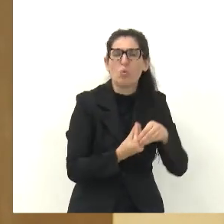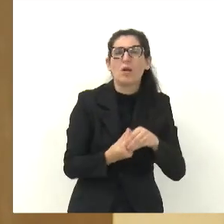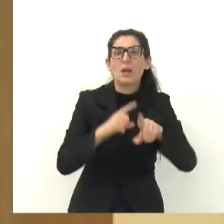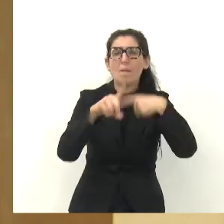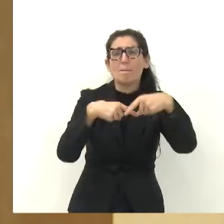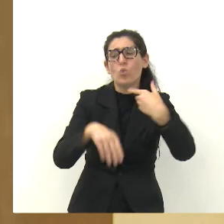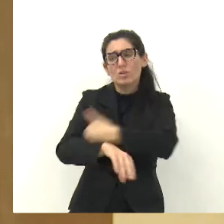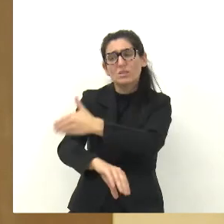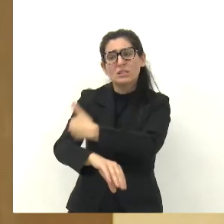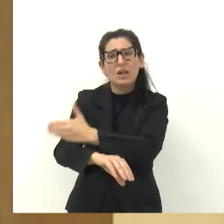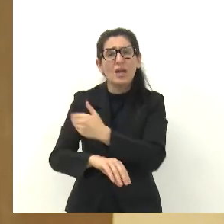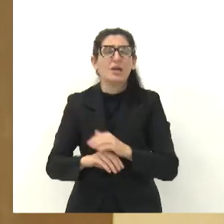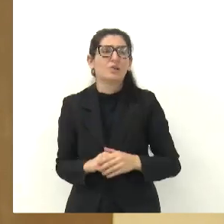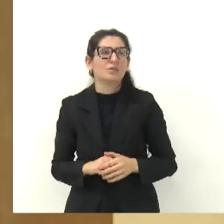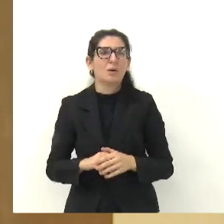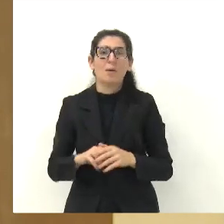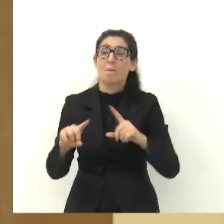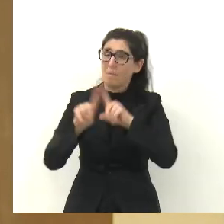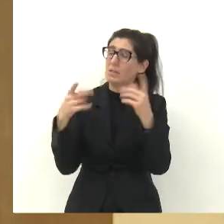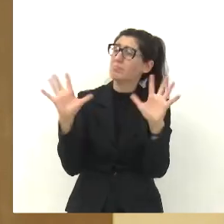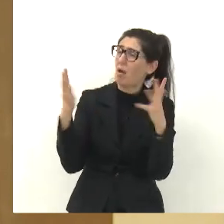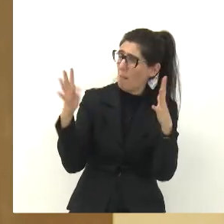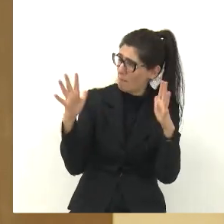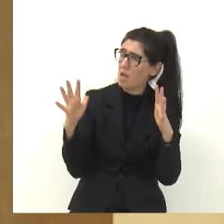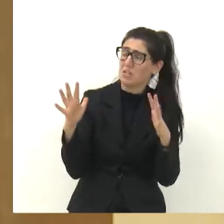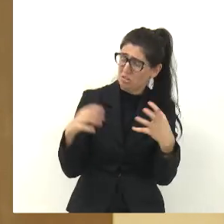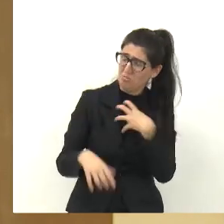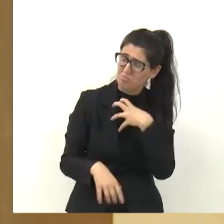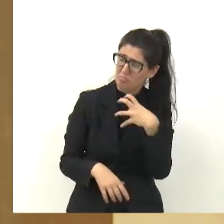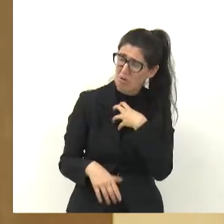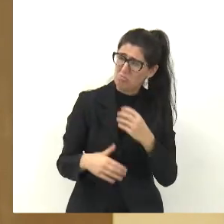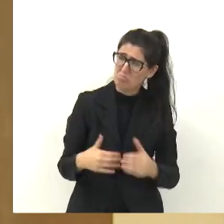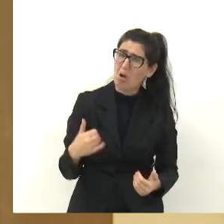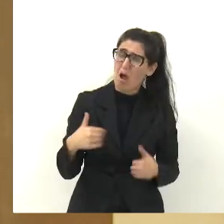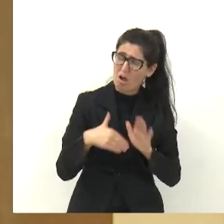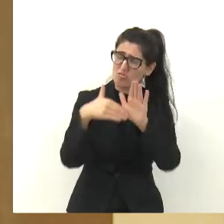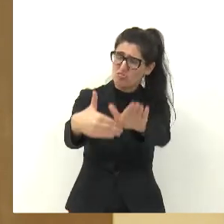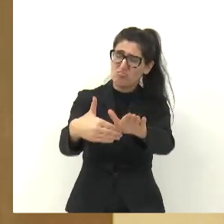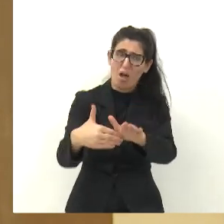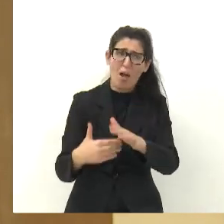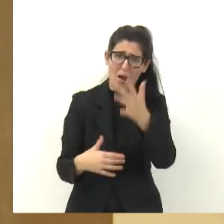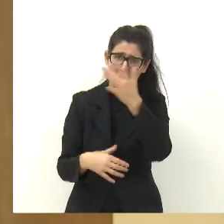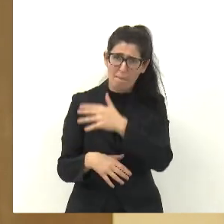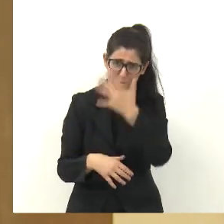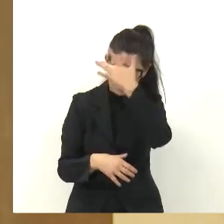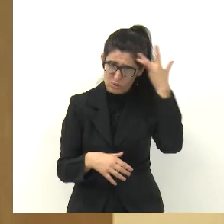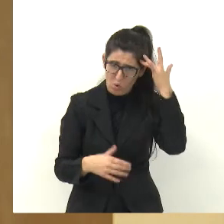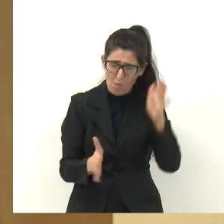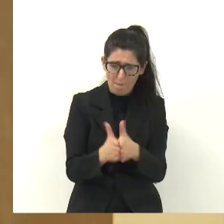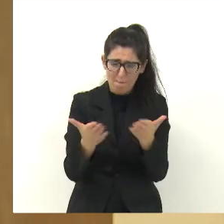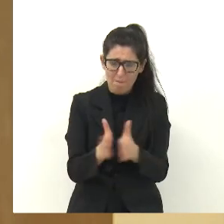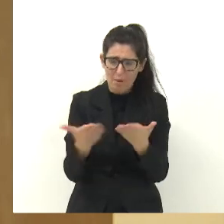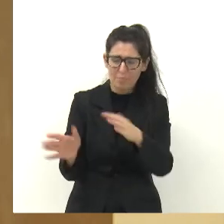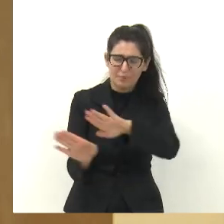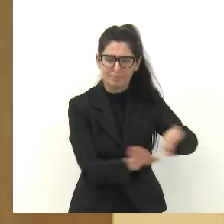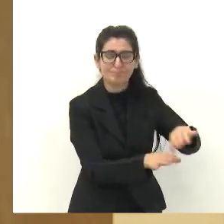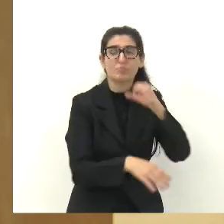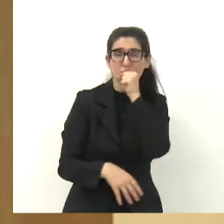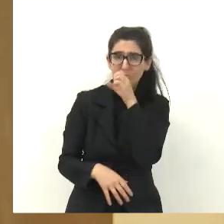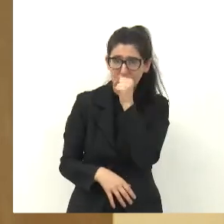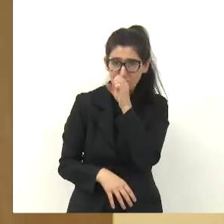parabéns pela sua atitude aí. E quero também falar do SAI, tive no sábado,